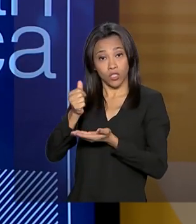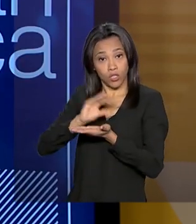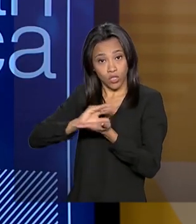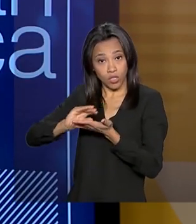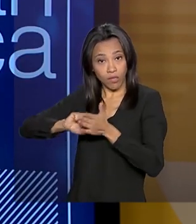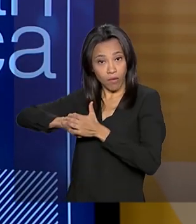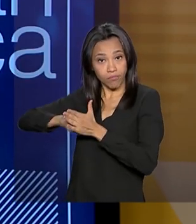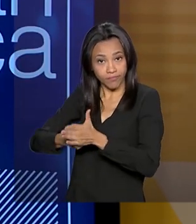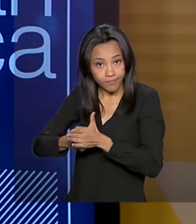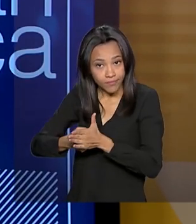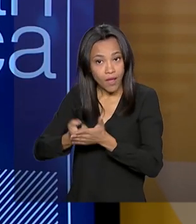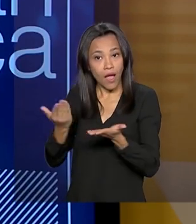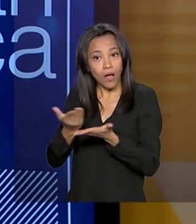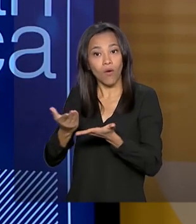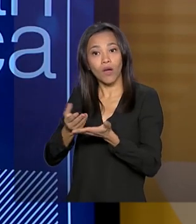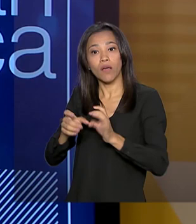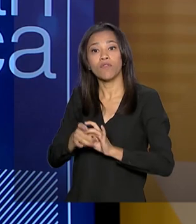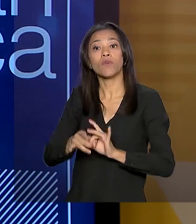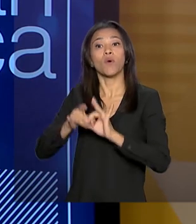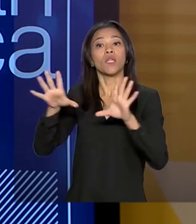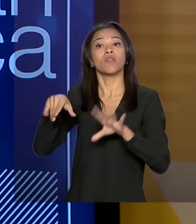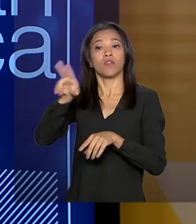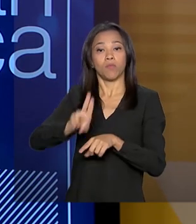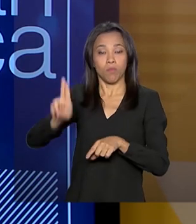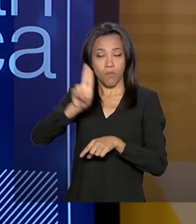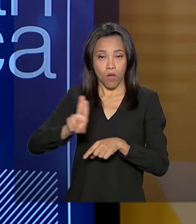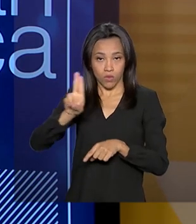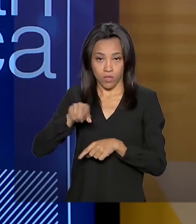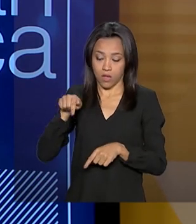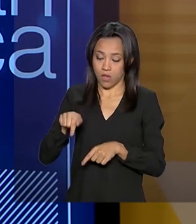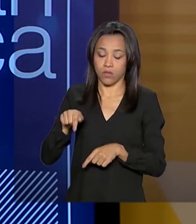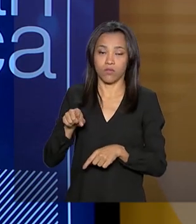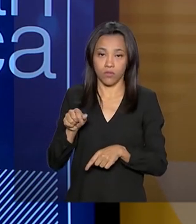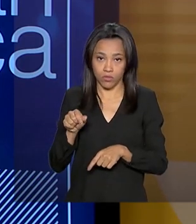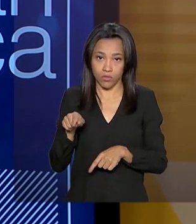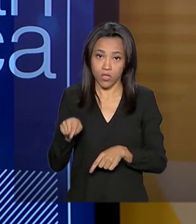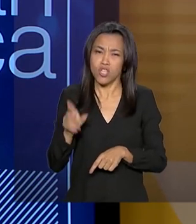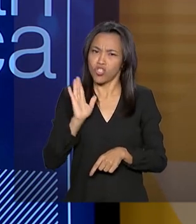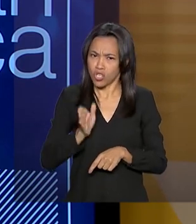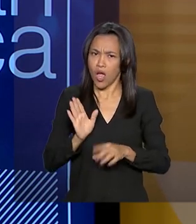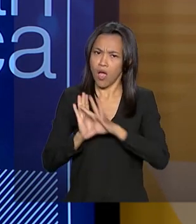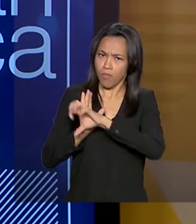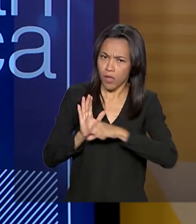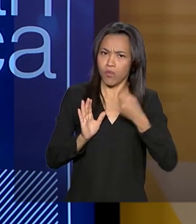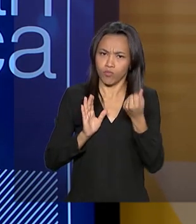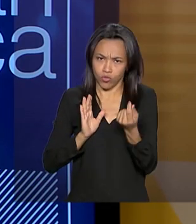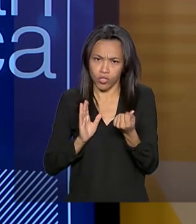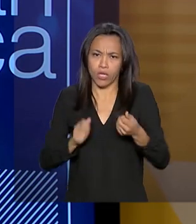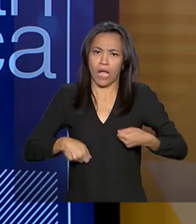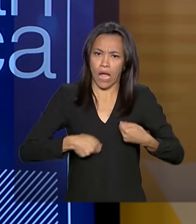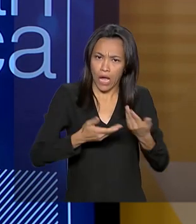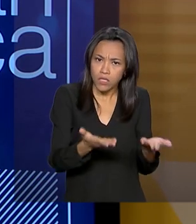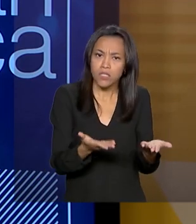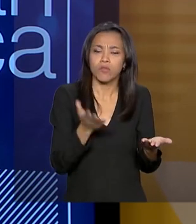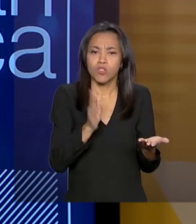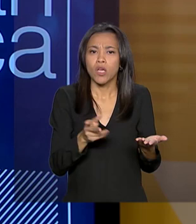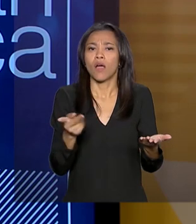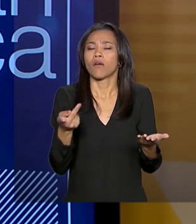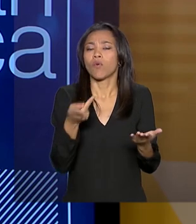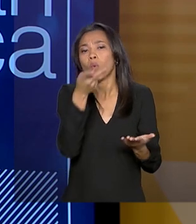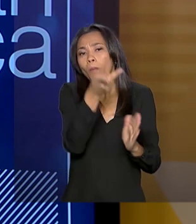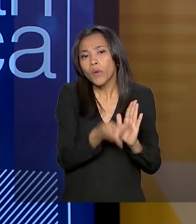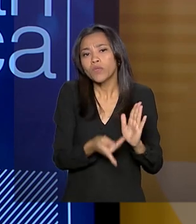dessas verbas que antes eram contingenciadas e nós já gastamos, já fechamos projetos